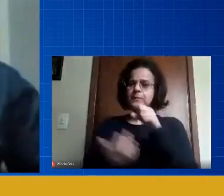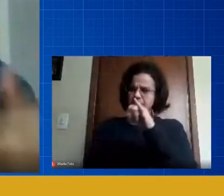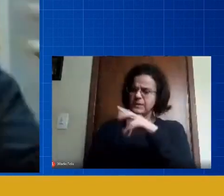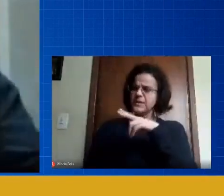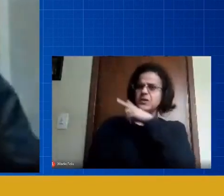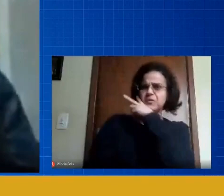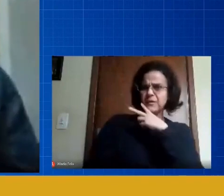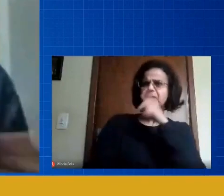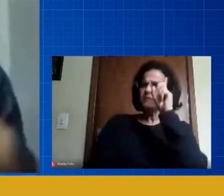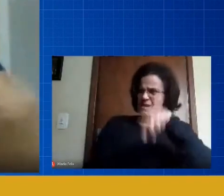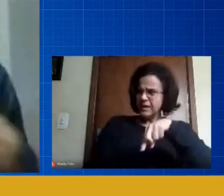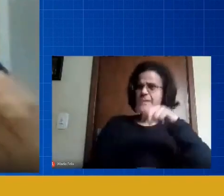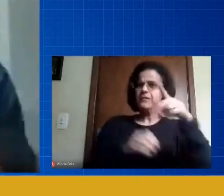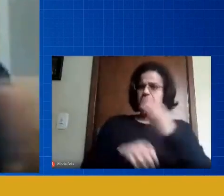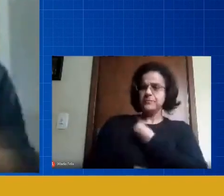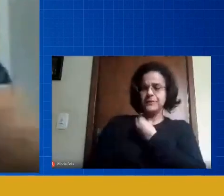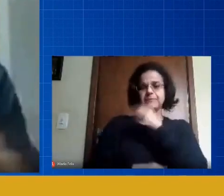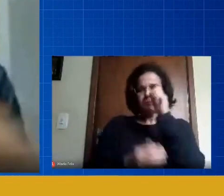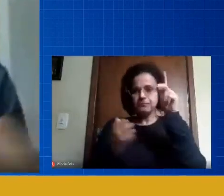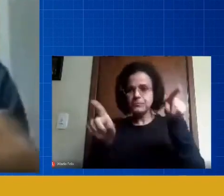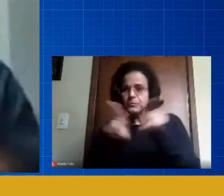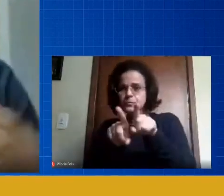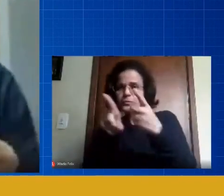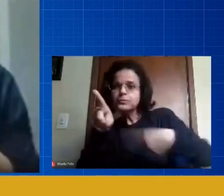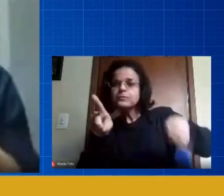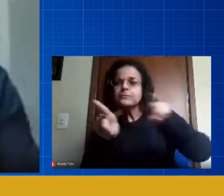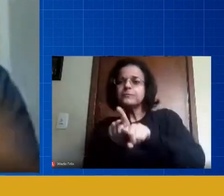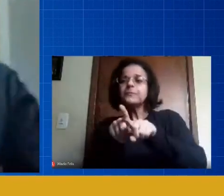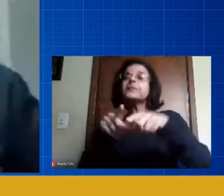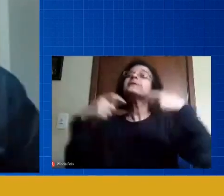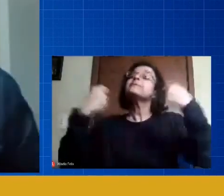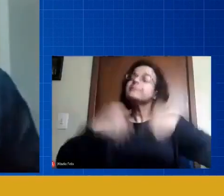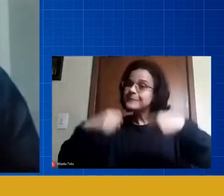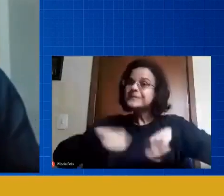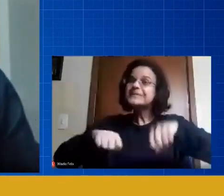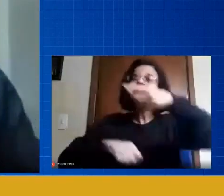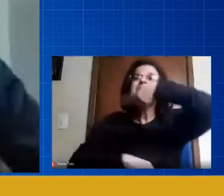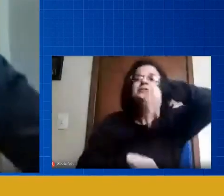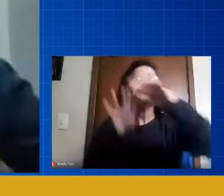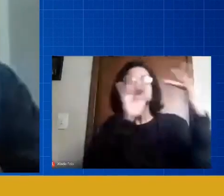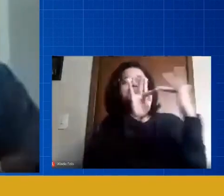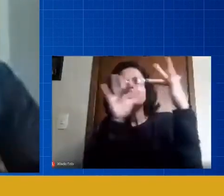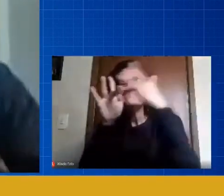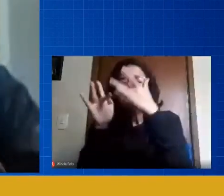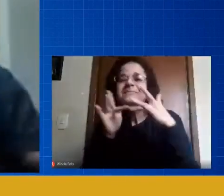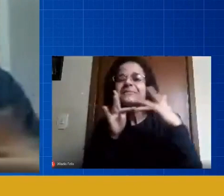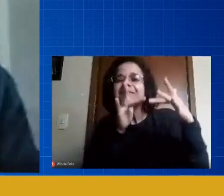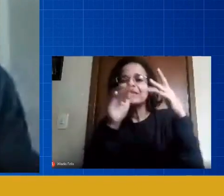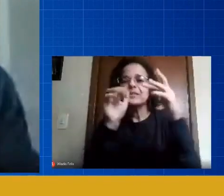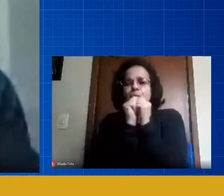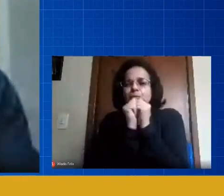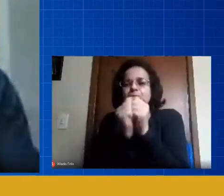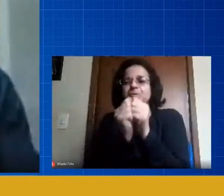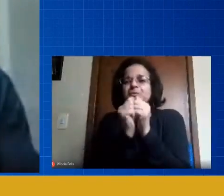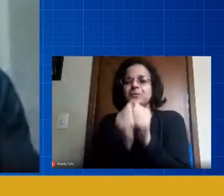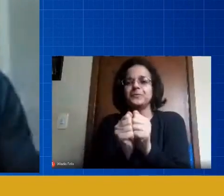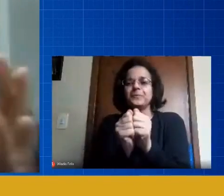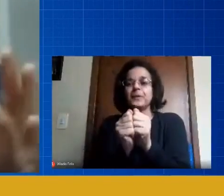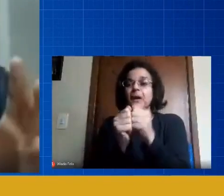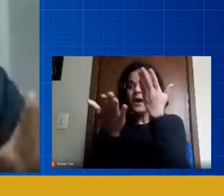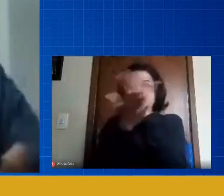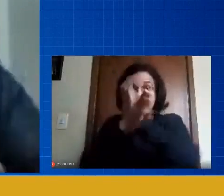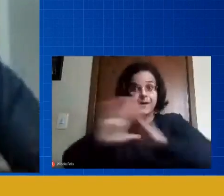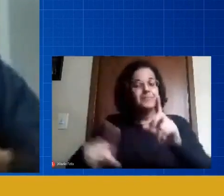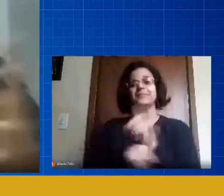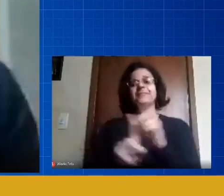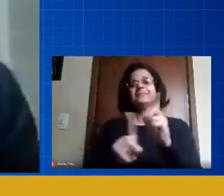presencial de novo? vai o ser humano nós professores precisamos de ter esse contato de tá junto isso não vai acabar